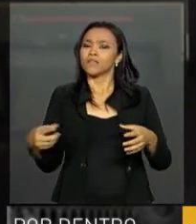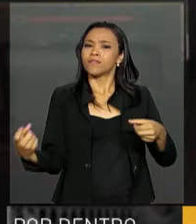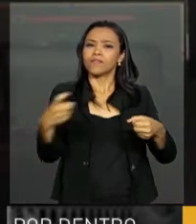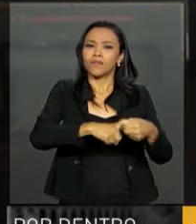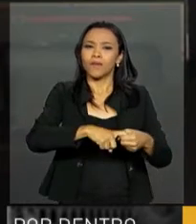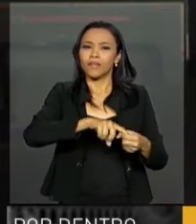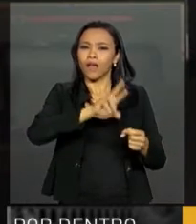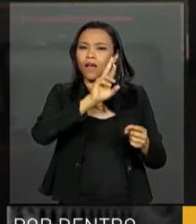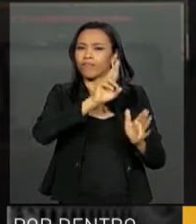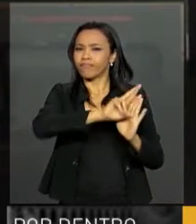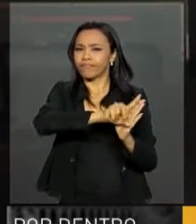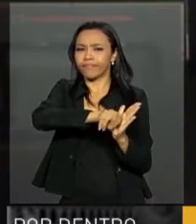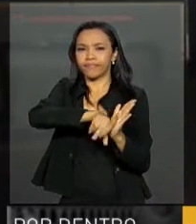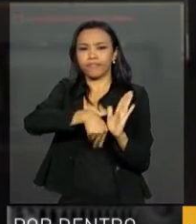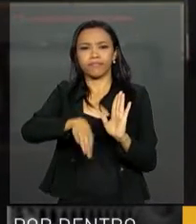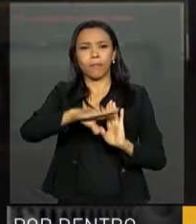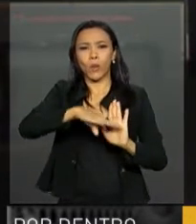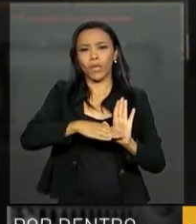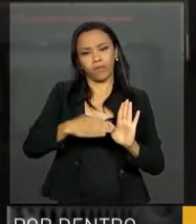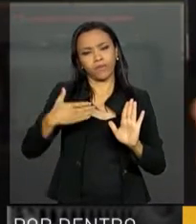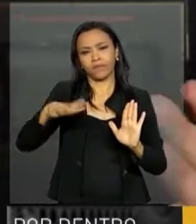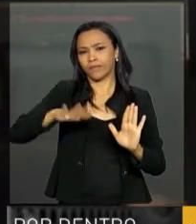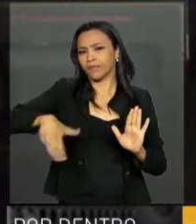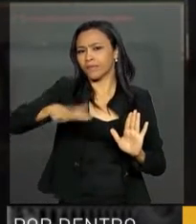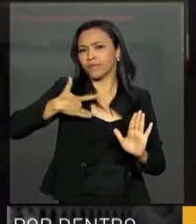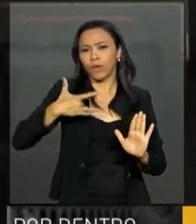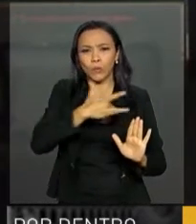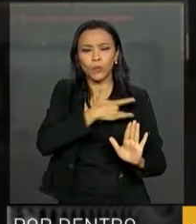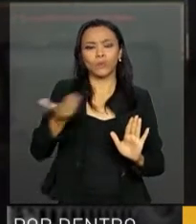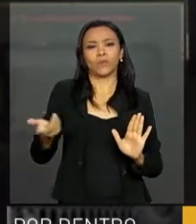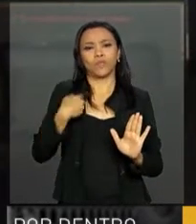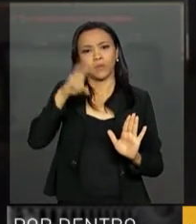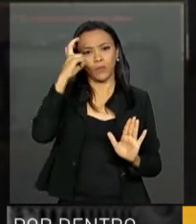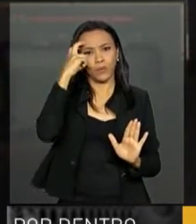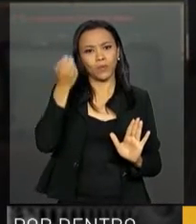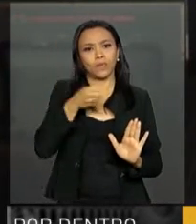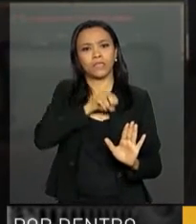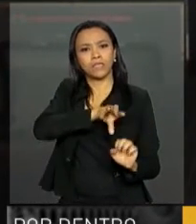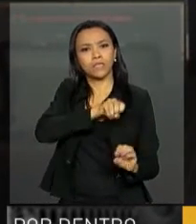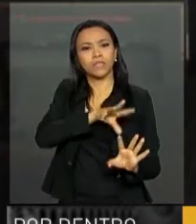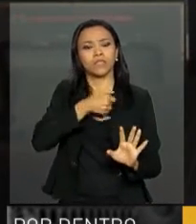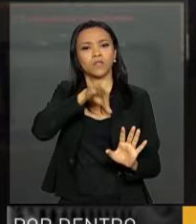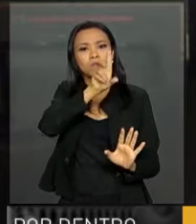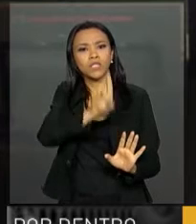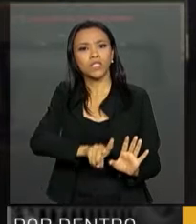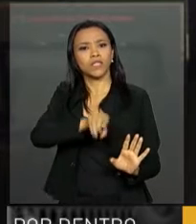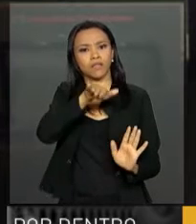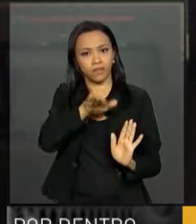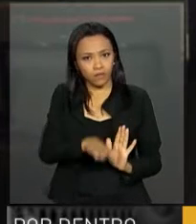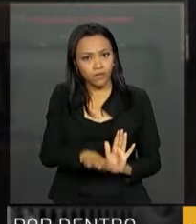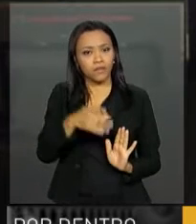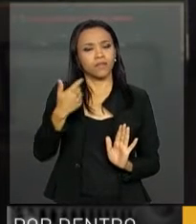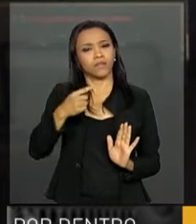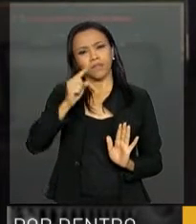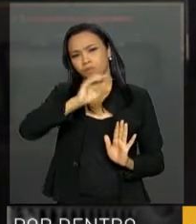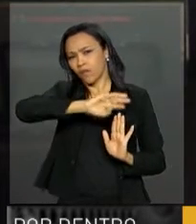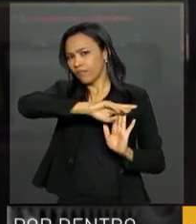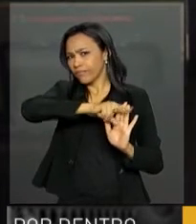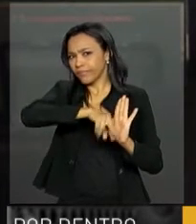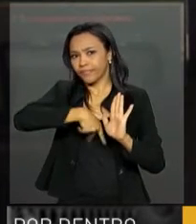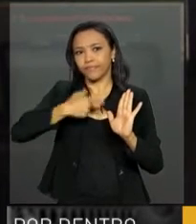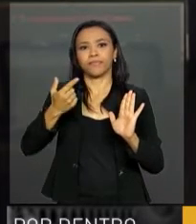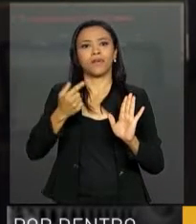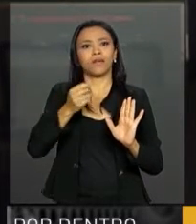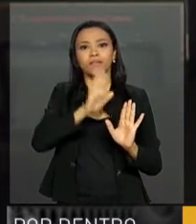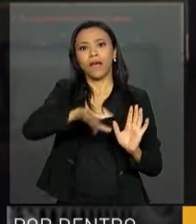programas de saúde, de educação, de cultura, de direitos da criança, e os de